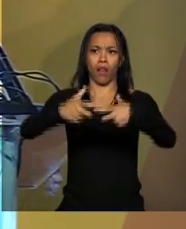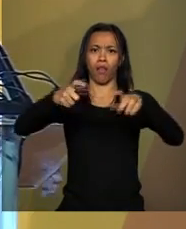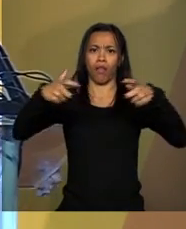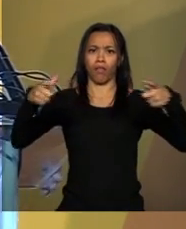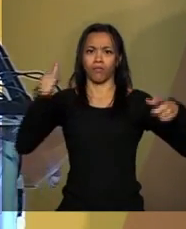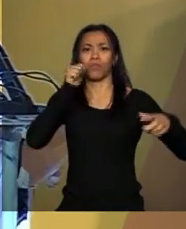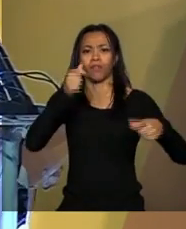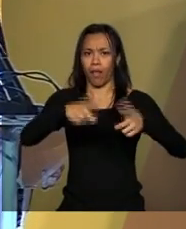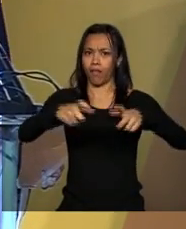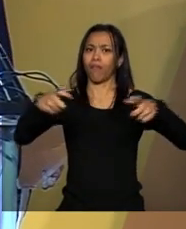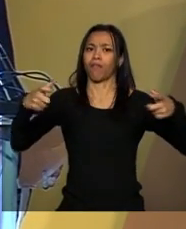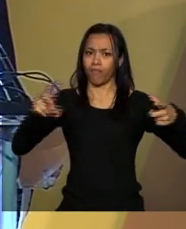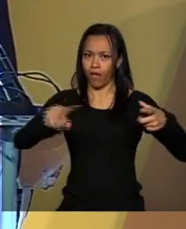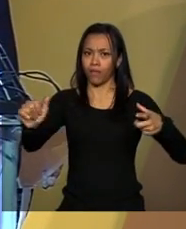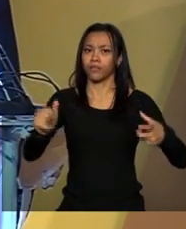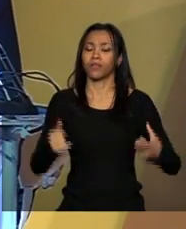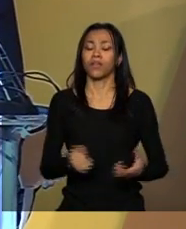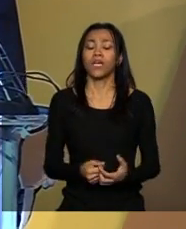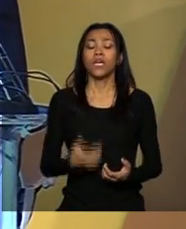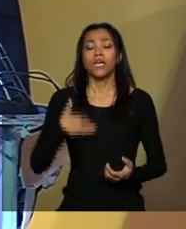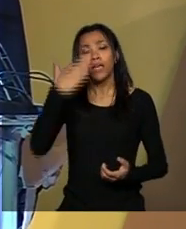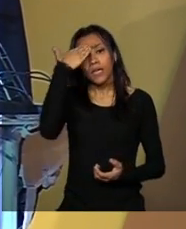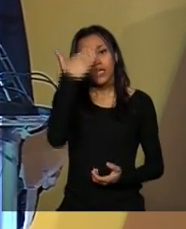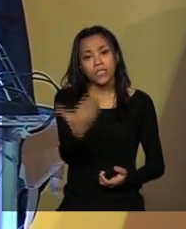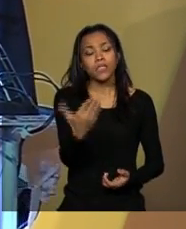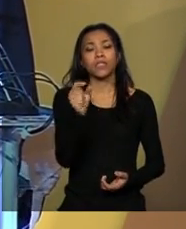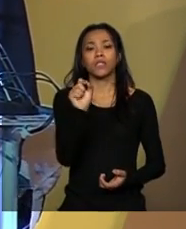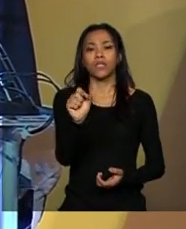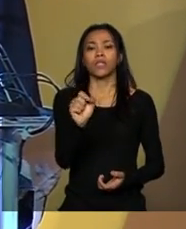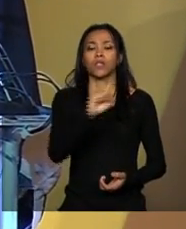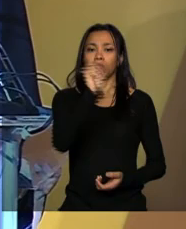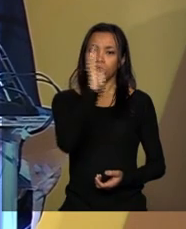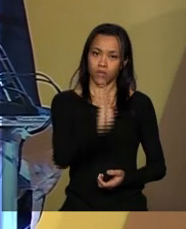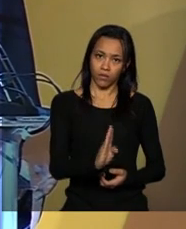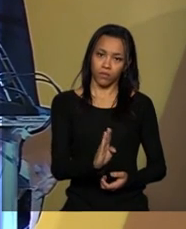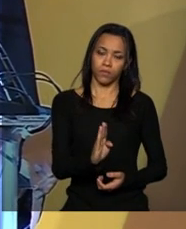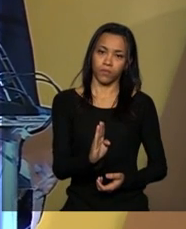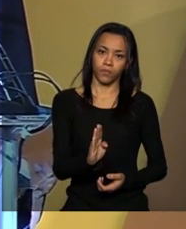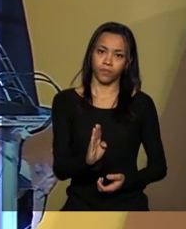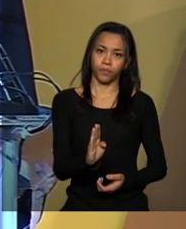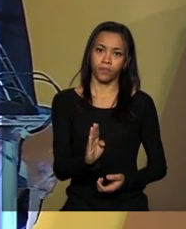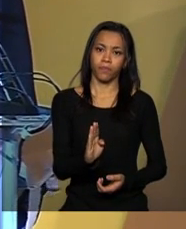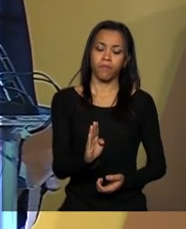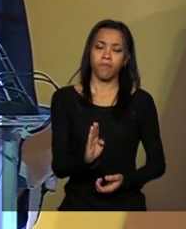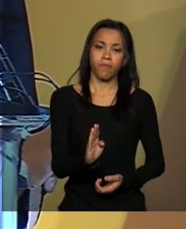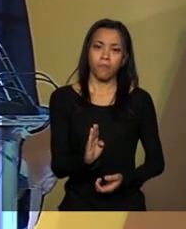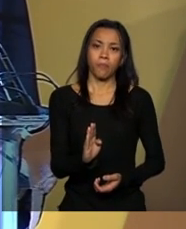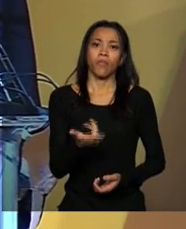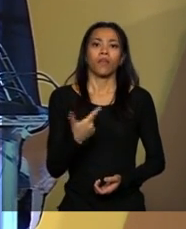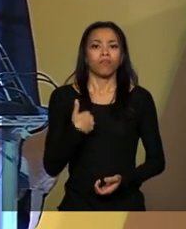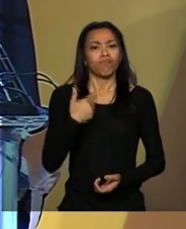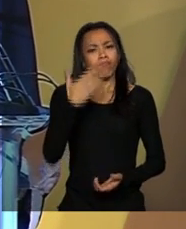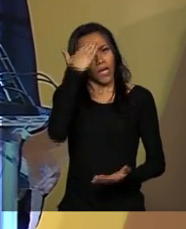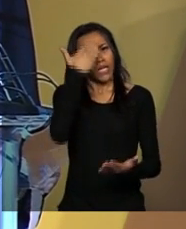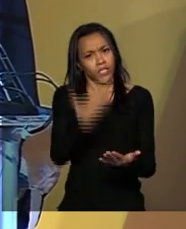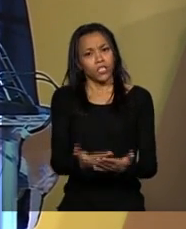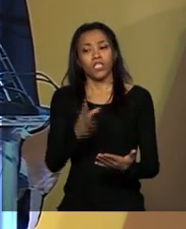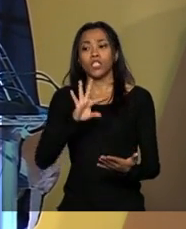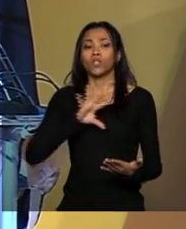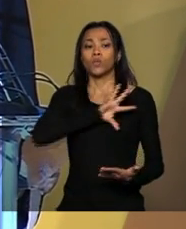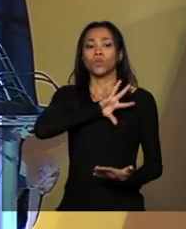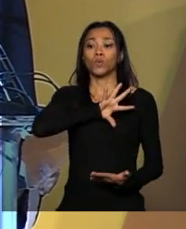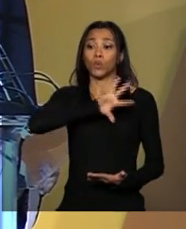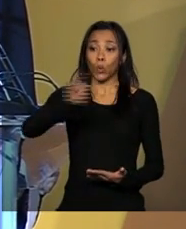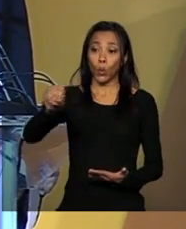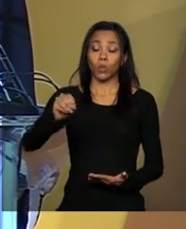e agradecer e dizer que o Brasil considera que todos os grandes investidores,